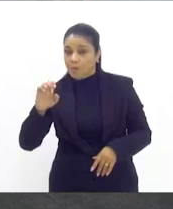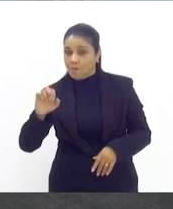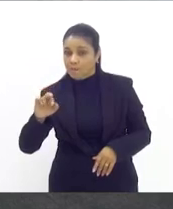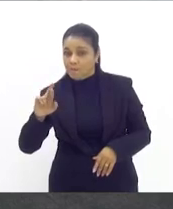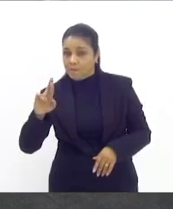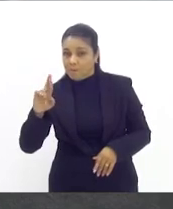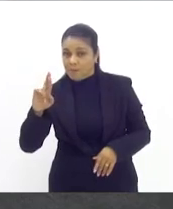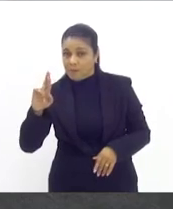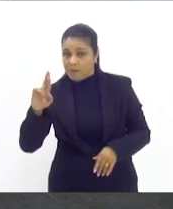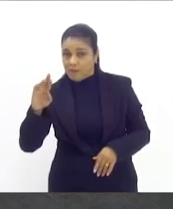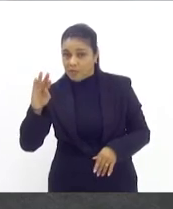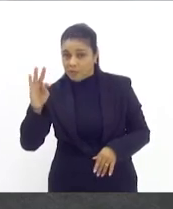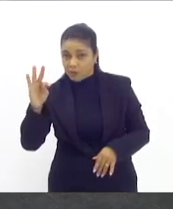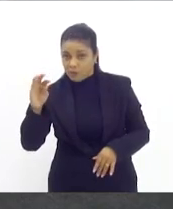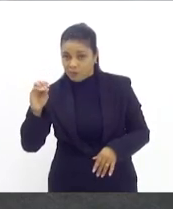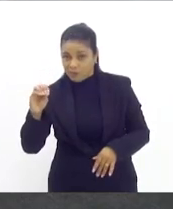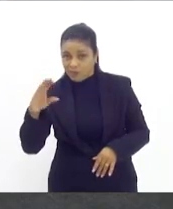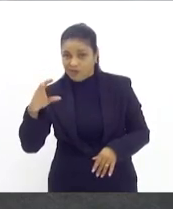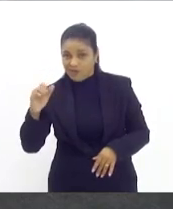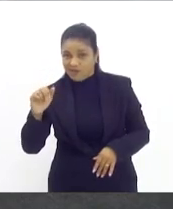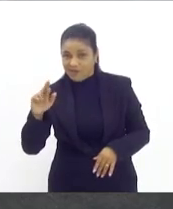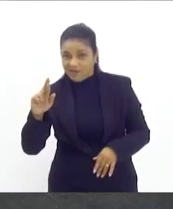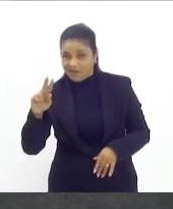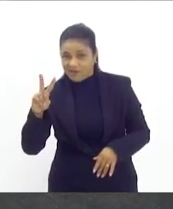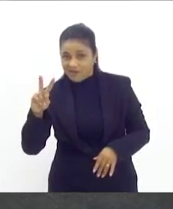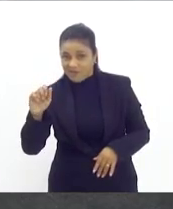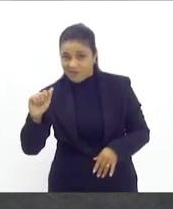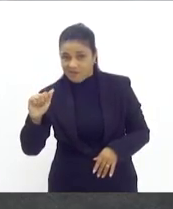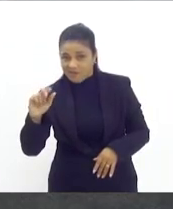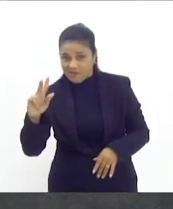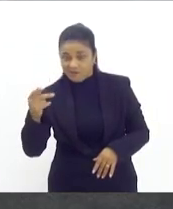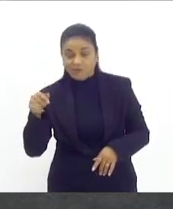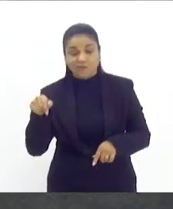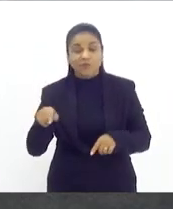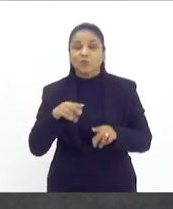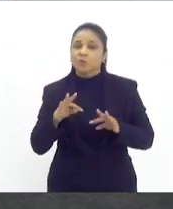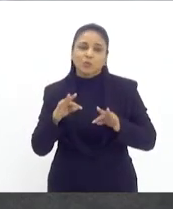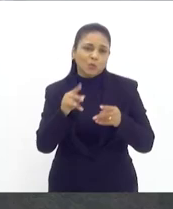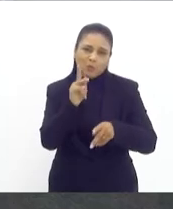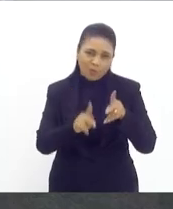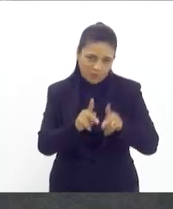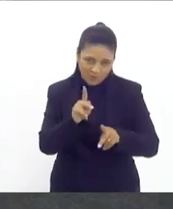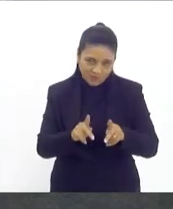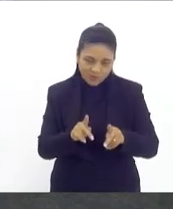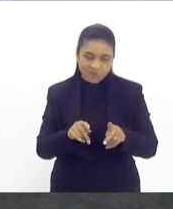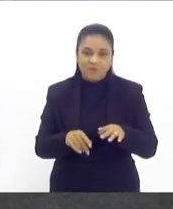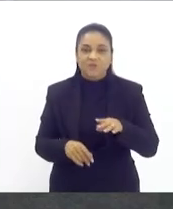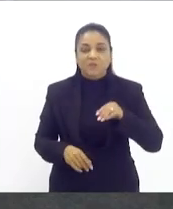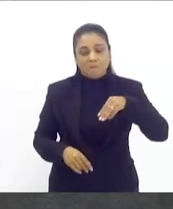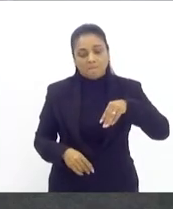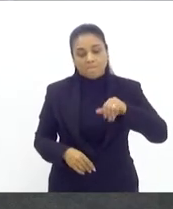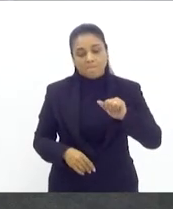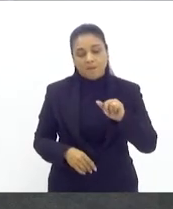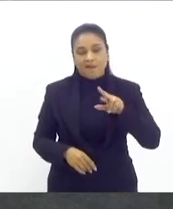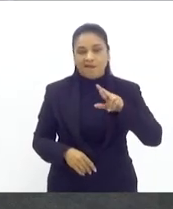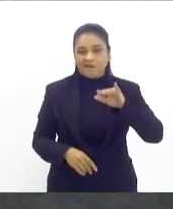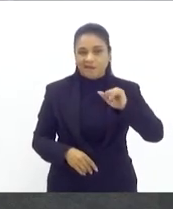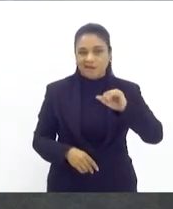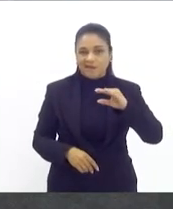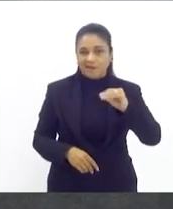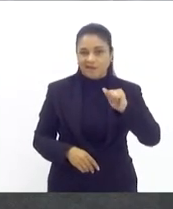Então, eu queria fazer uma proposta conciliatória, senhor presidente, porque é muito